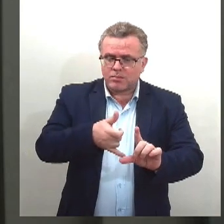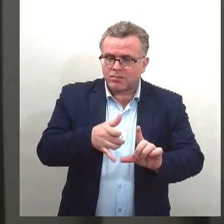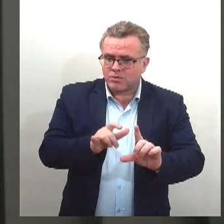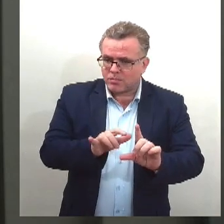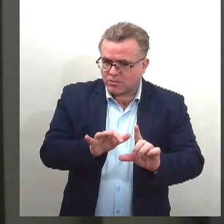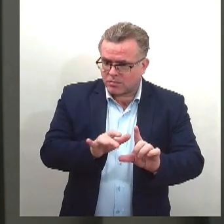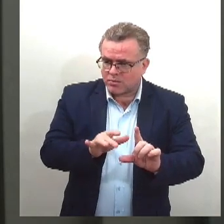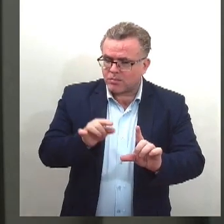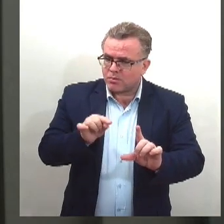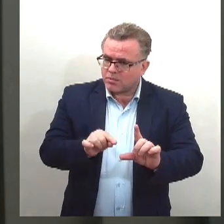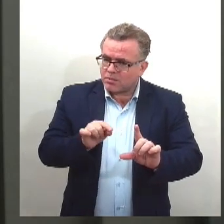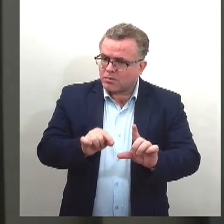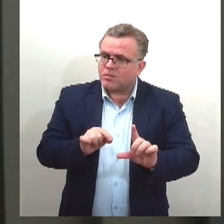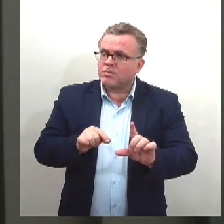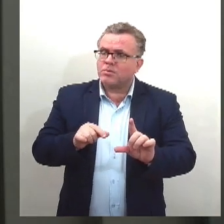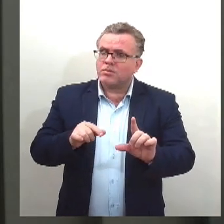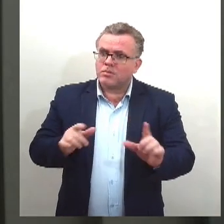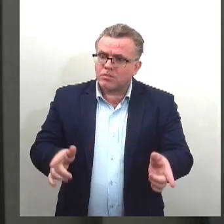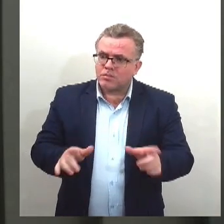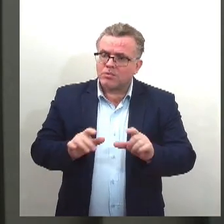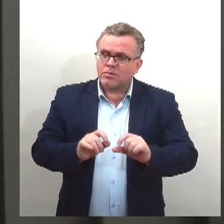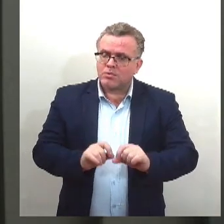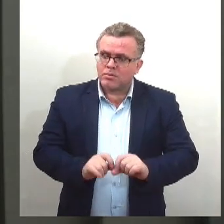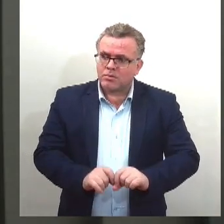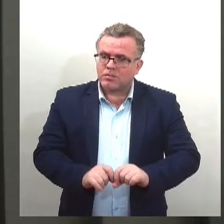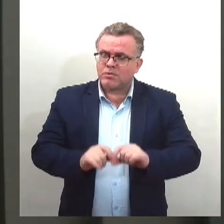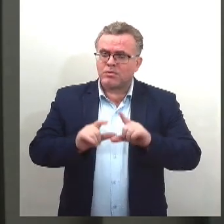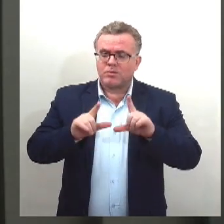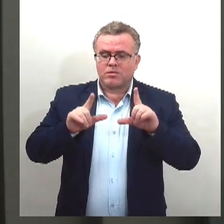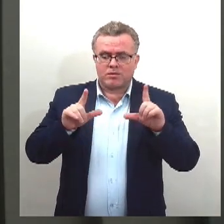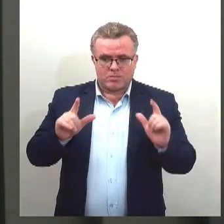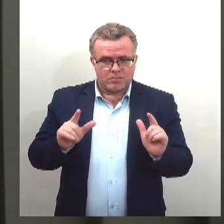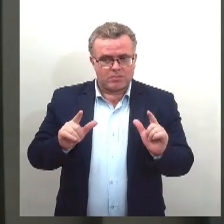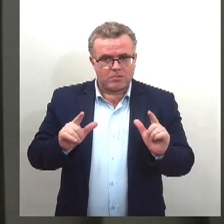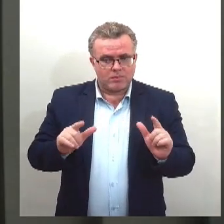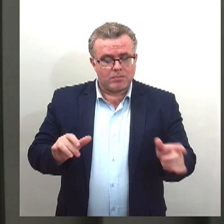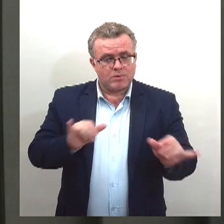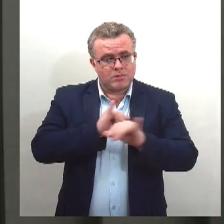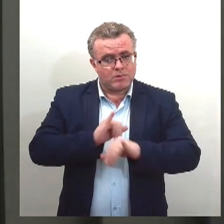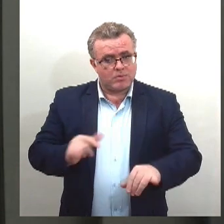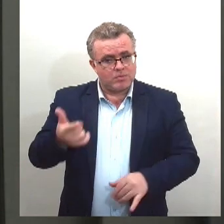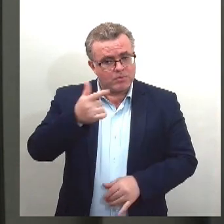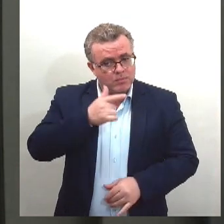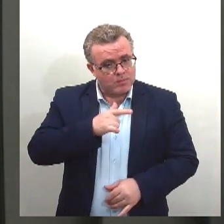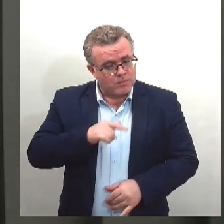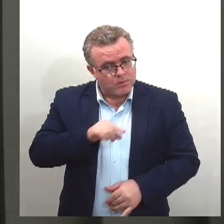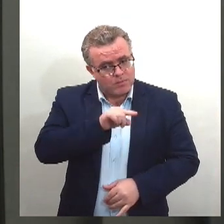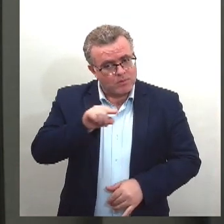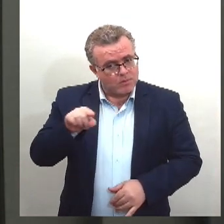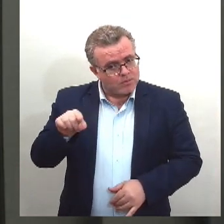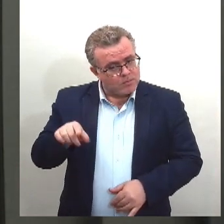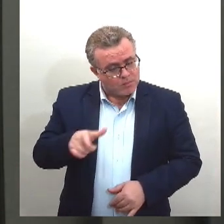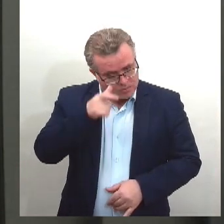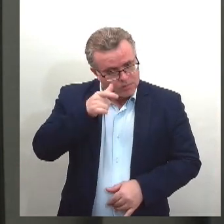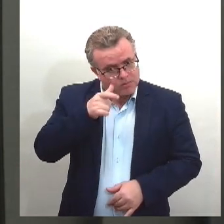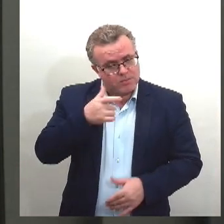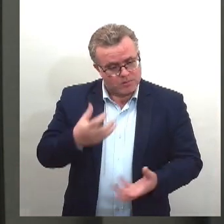localizado no canto inferior esquerdo da tela e será direcionado. Até o nosso próximo encontro, espero todos vocês. Até lá!